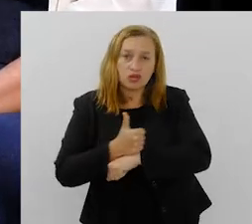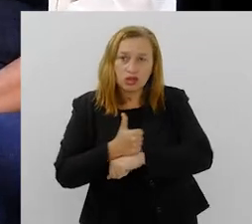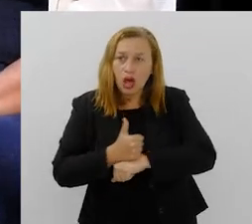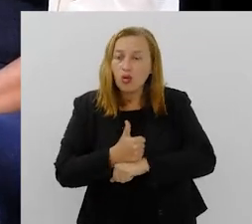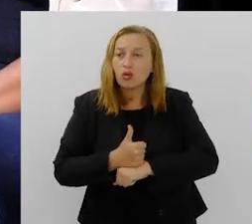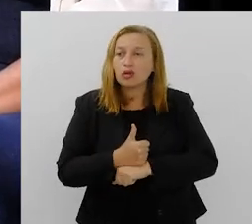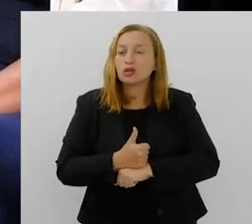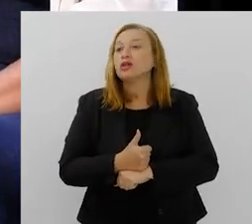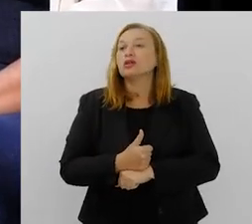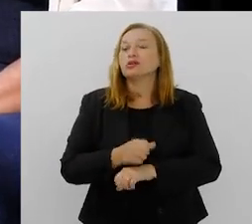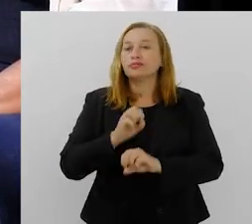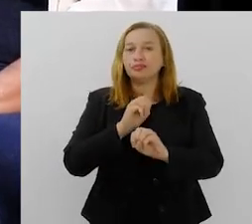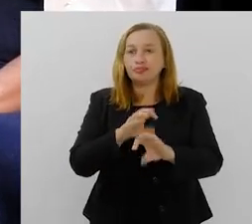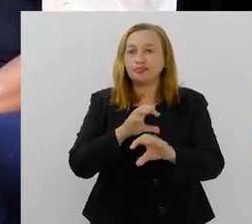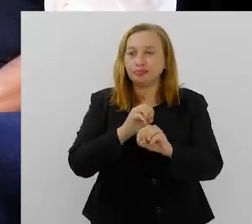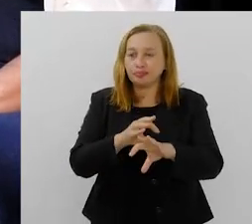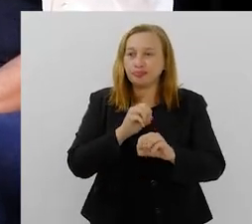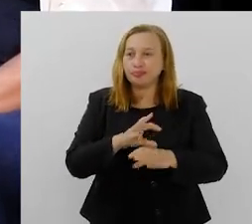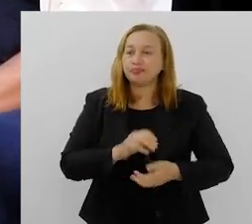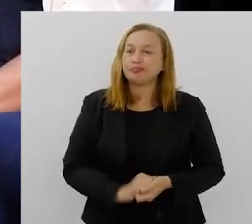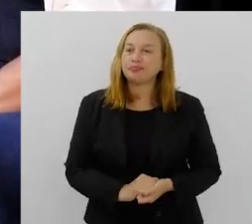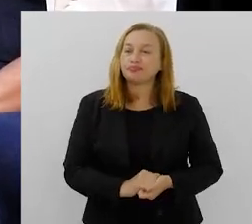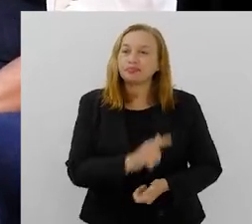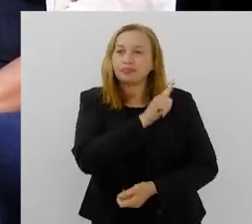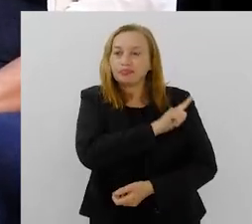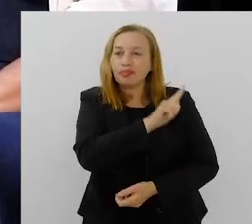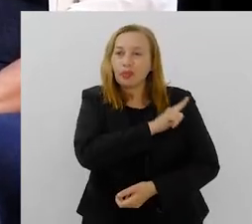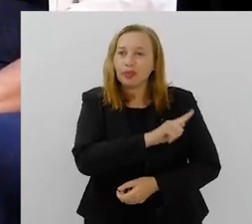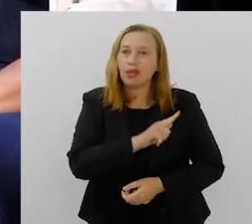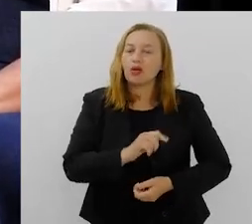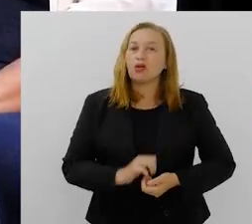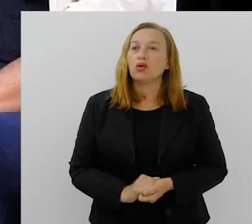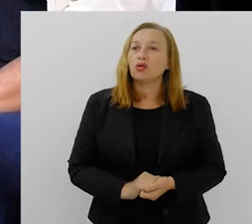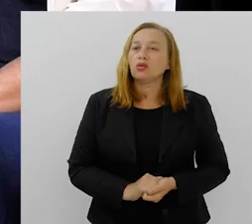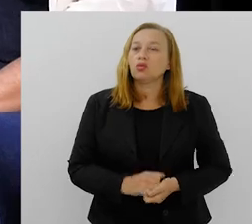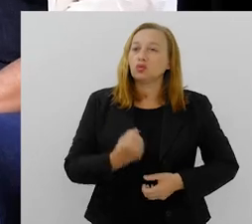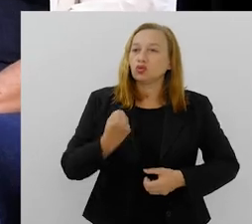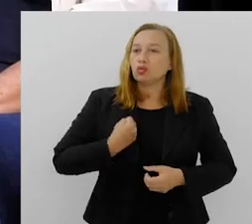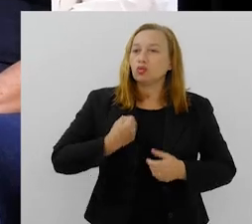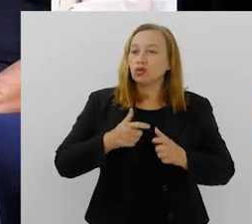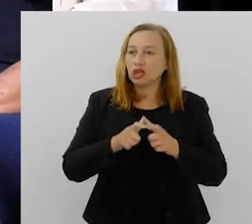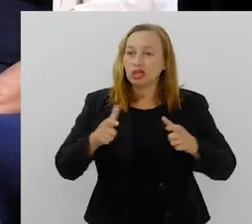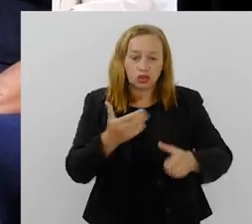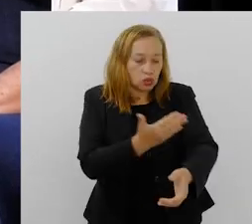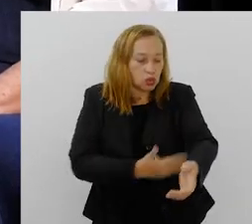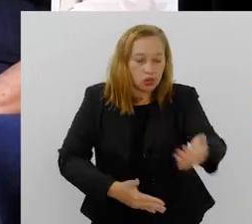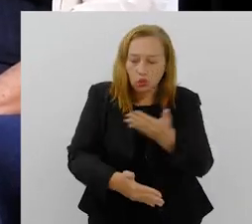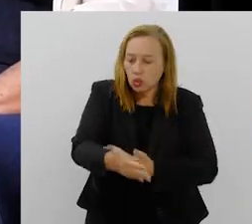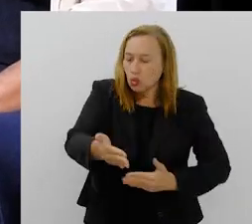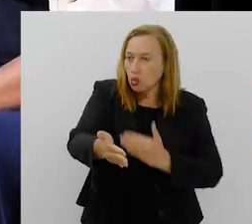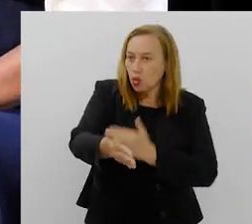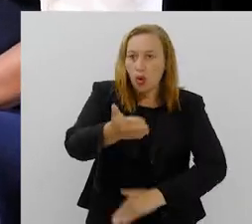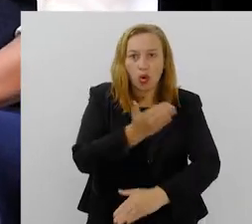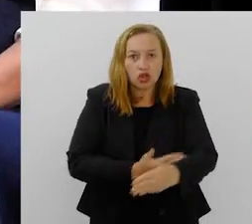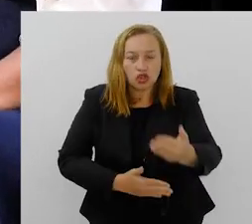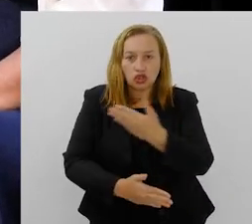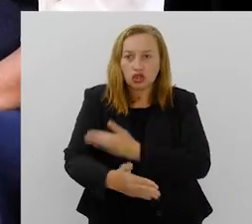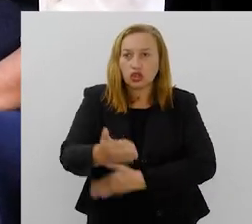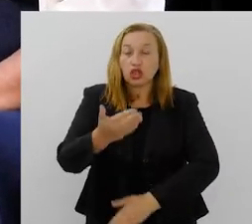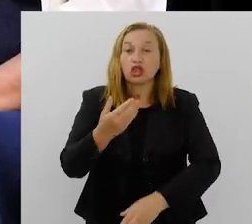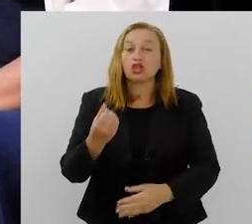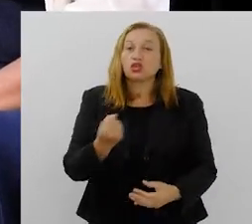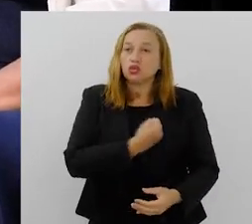uma gestora da educação, o aumento da automutilação e do indício de